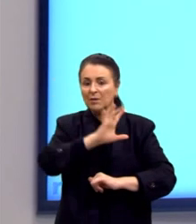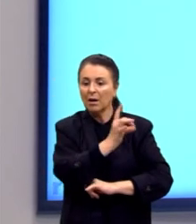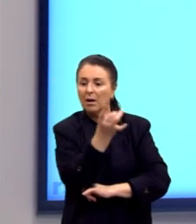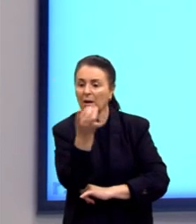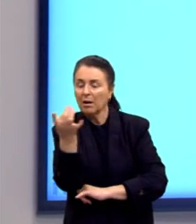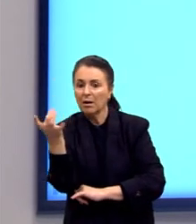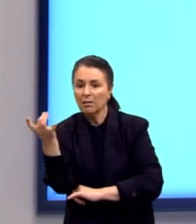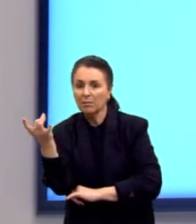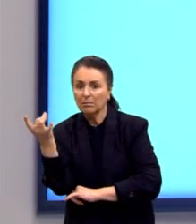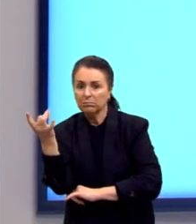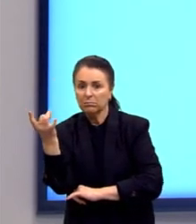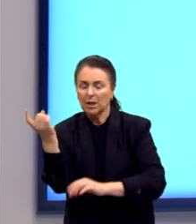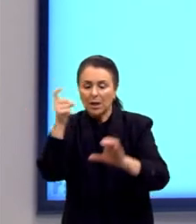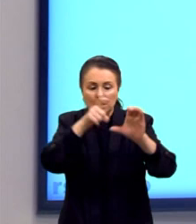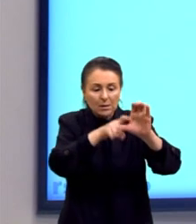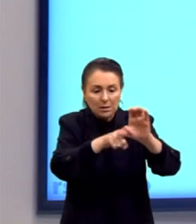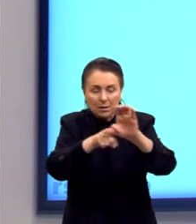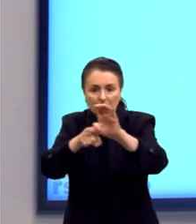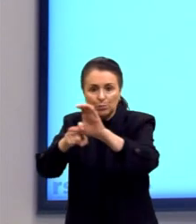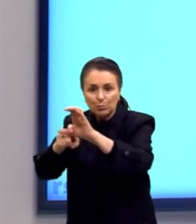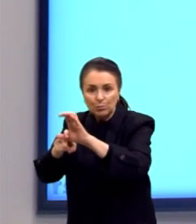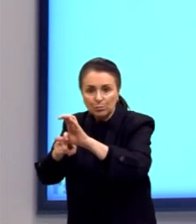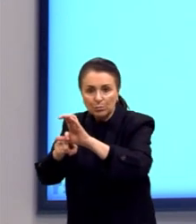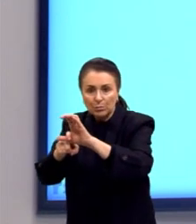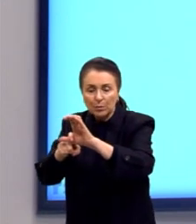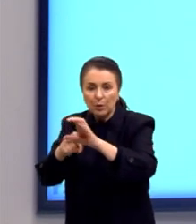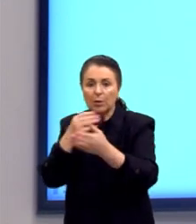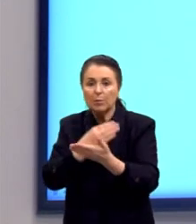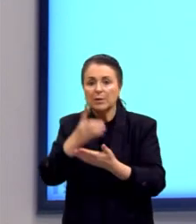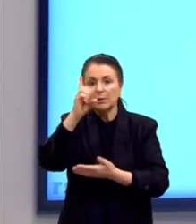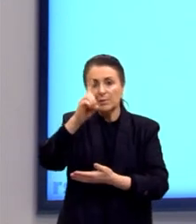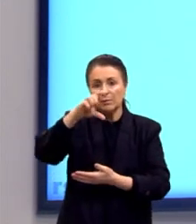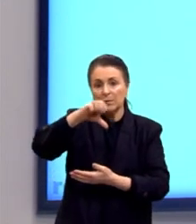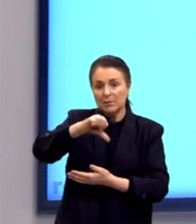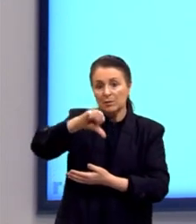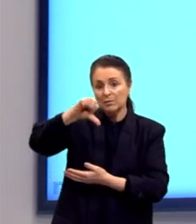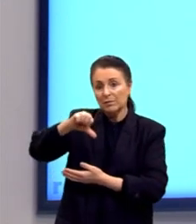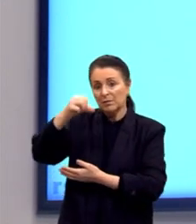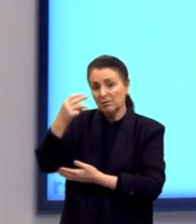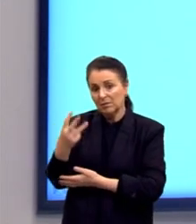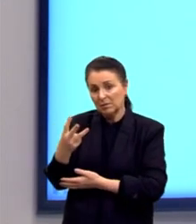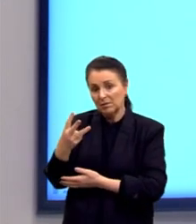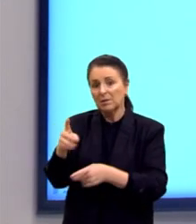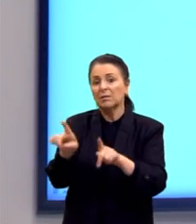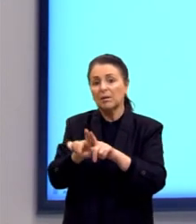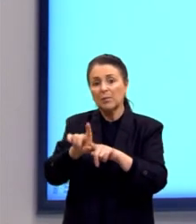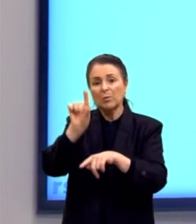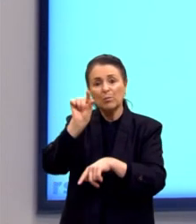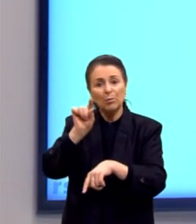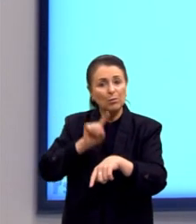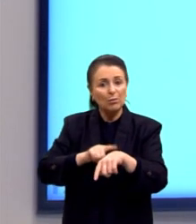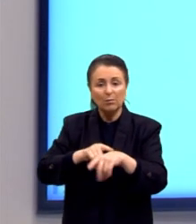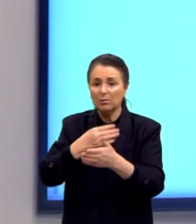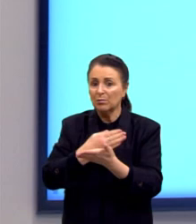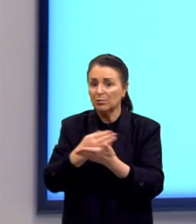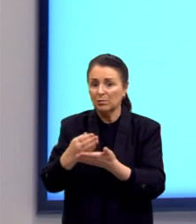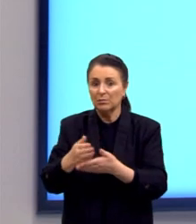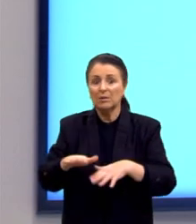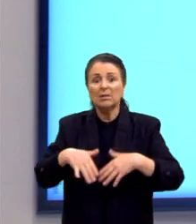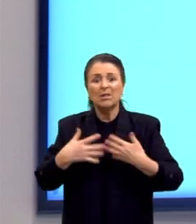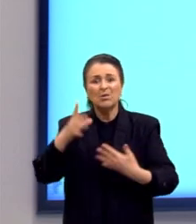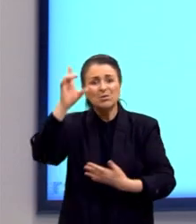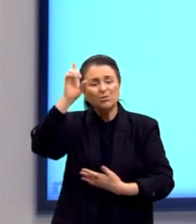interrelacionados. Sabe quando? Só em 1993. É muito recente. Então, veja só que os direitos,